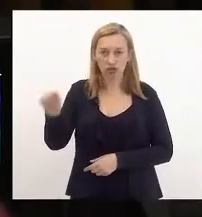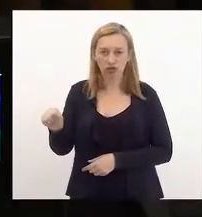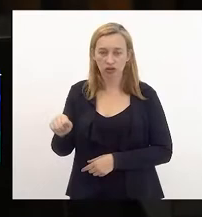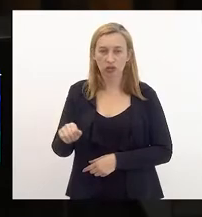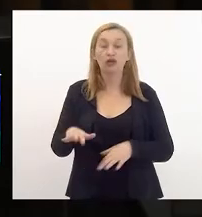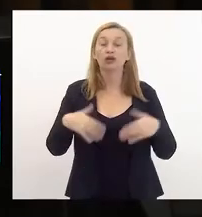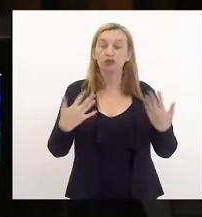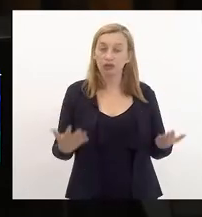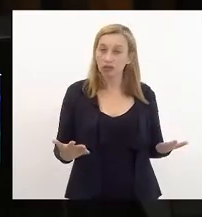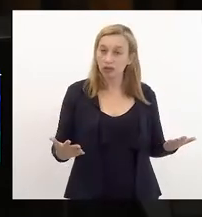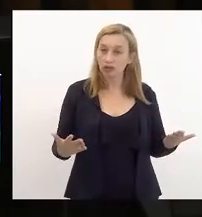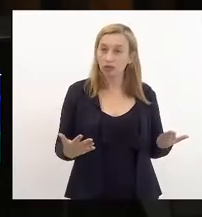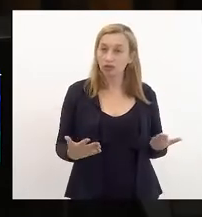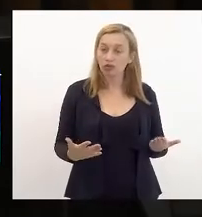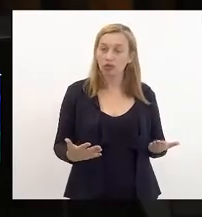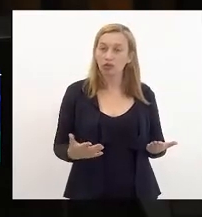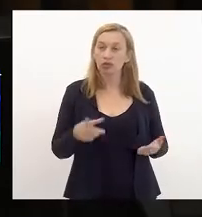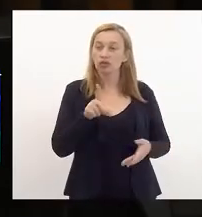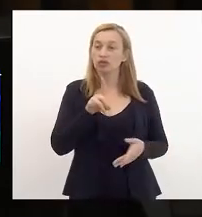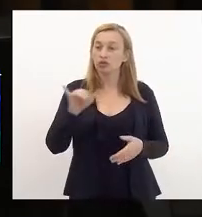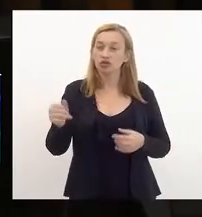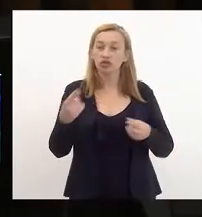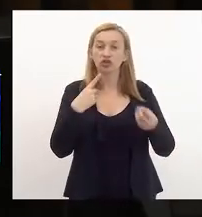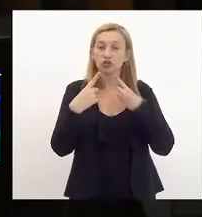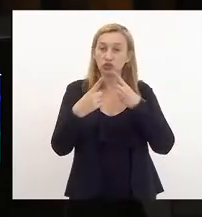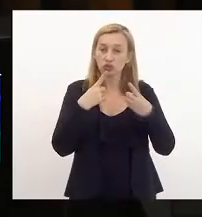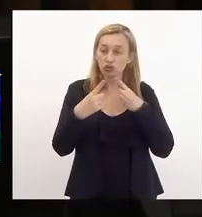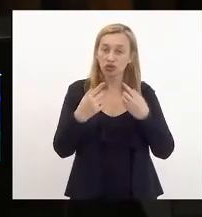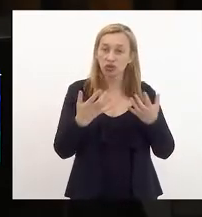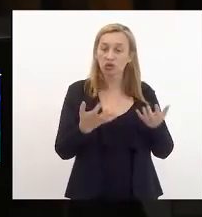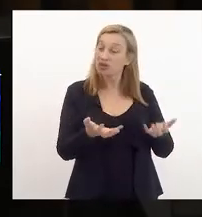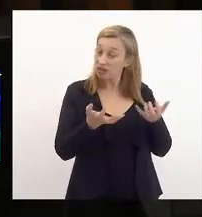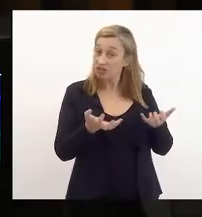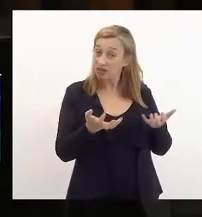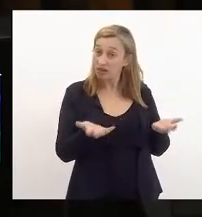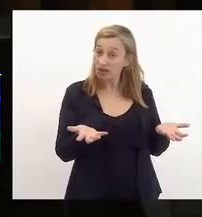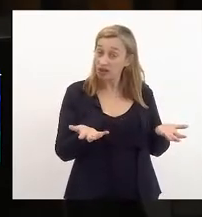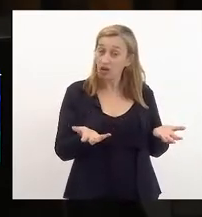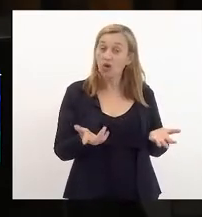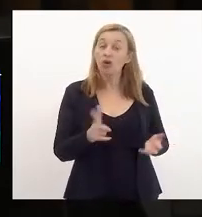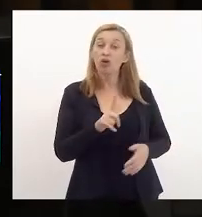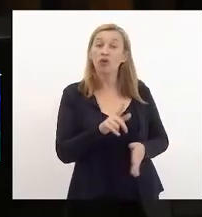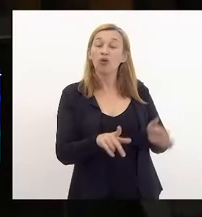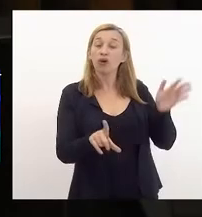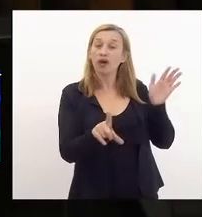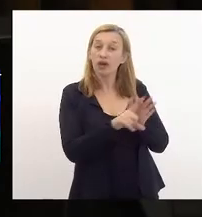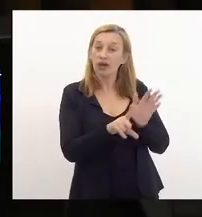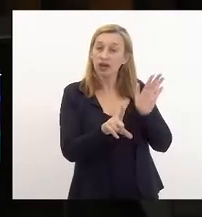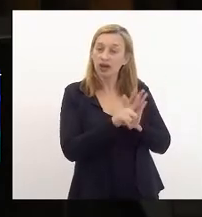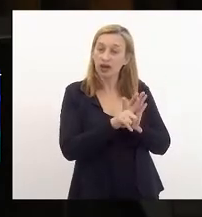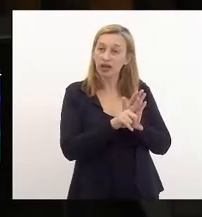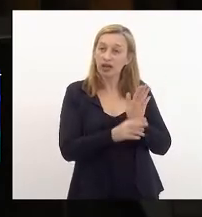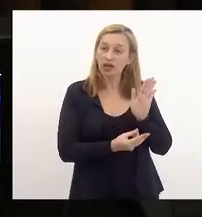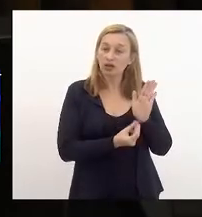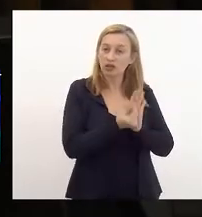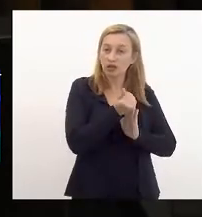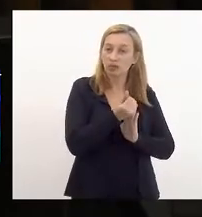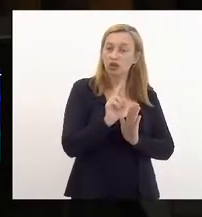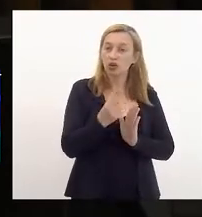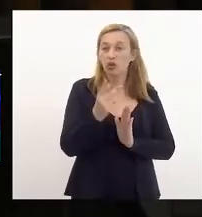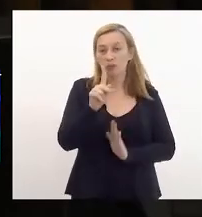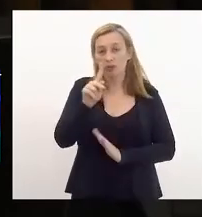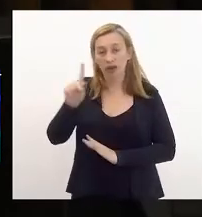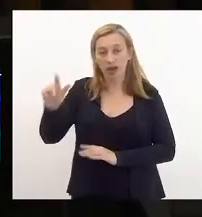Então, Vossa Excelência está no dia de discutir o que a senhora quiser. Ou a LOA ou o PPA. Eu vou discutir o PPA